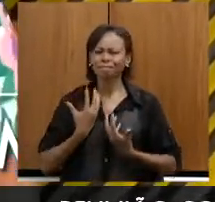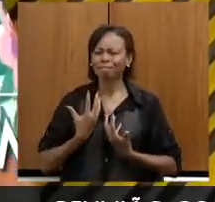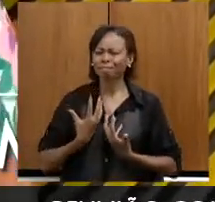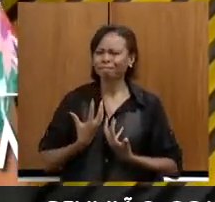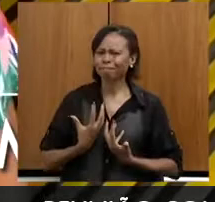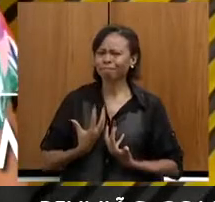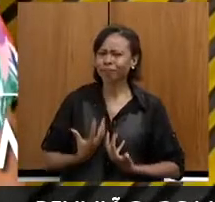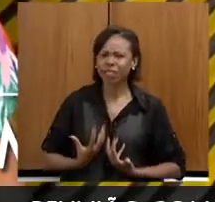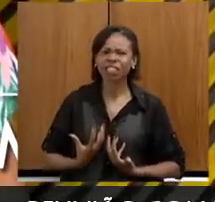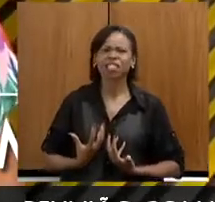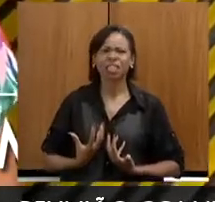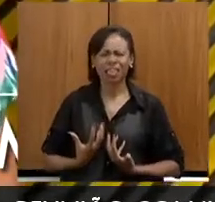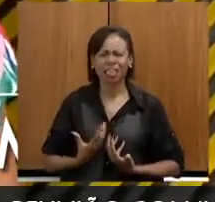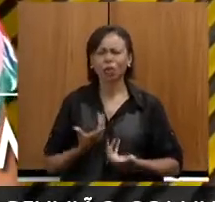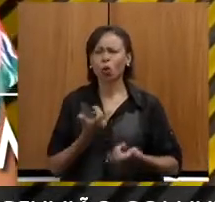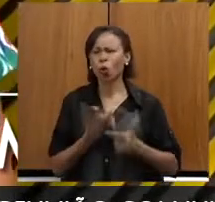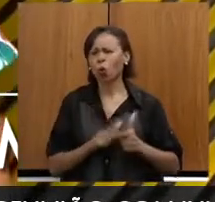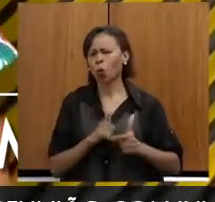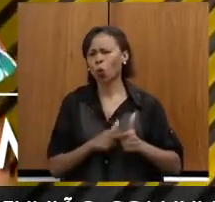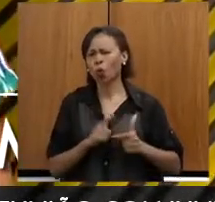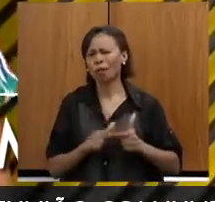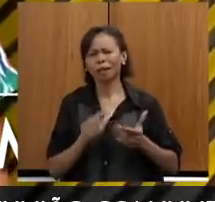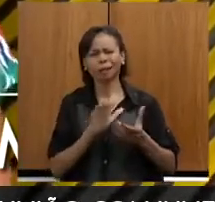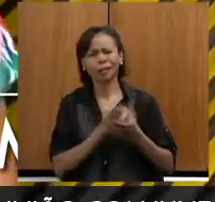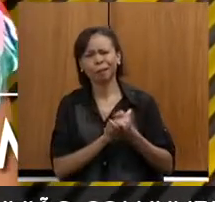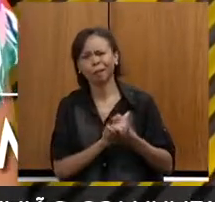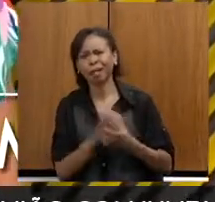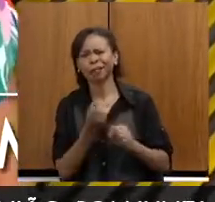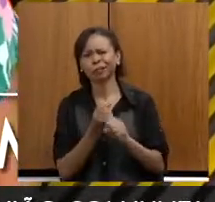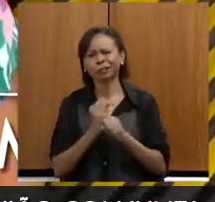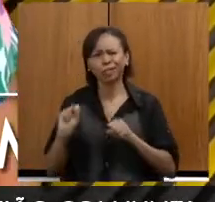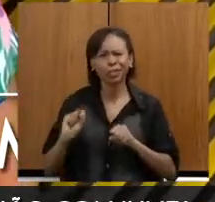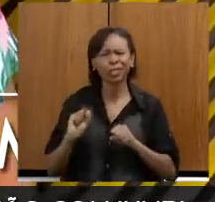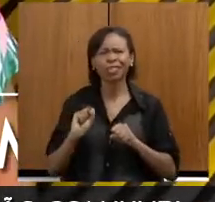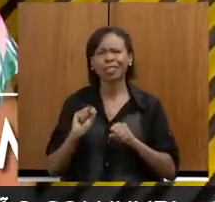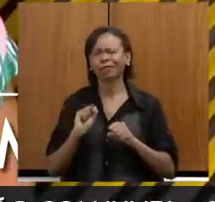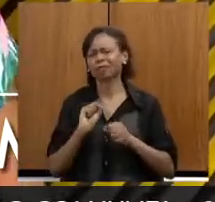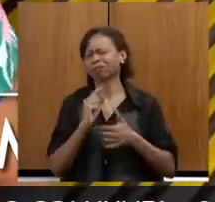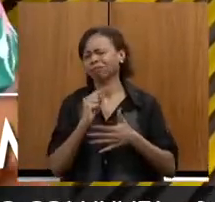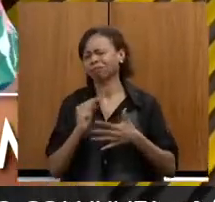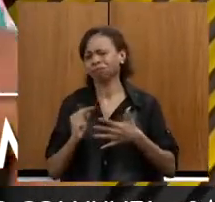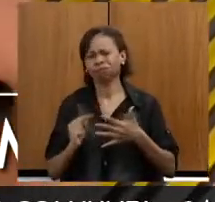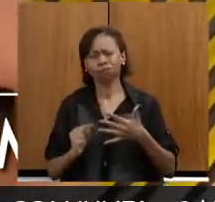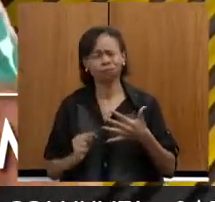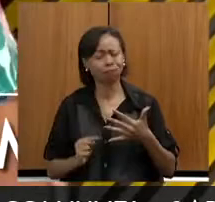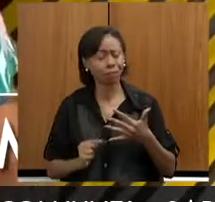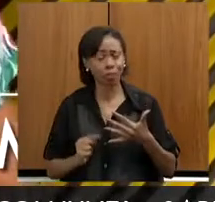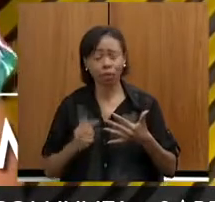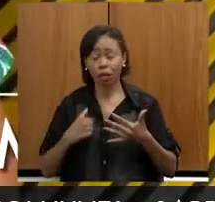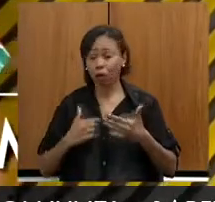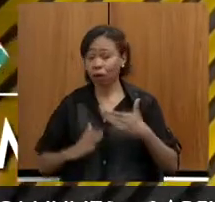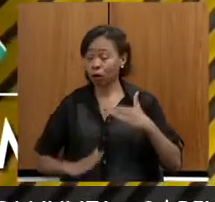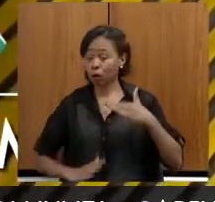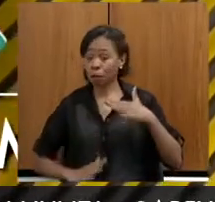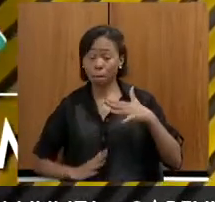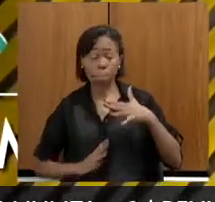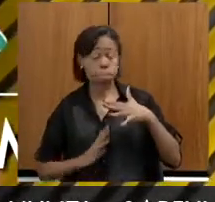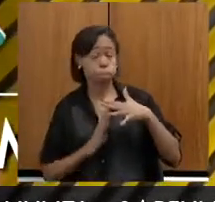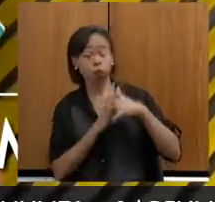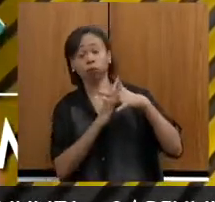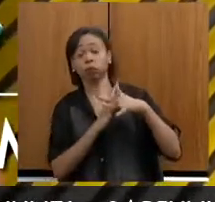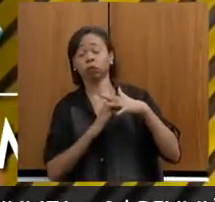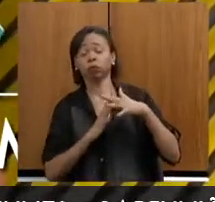desgastro de casamento, separação, enfim, eu estava assim no limite de muitas coisas